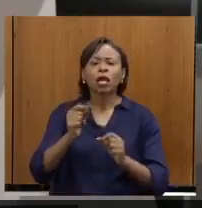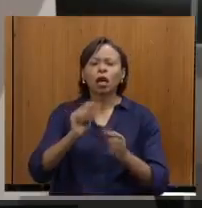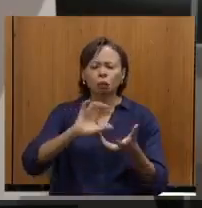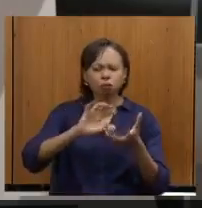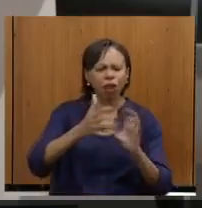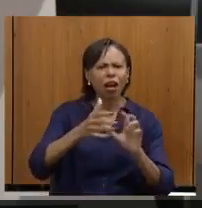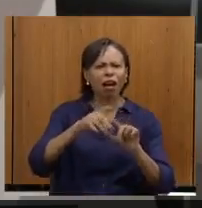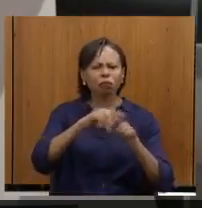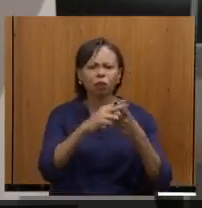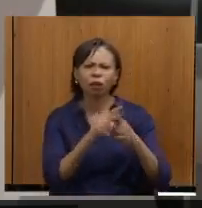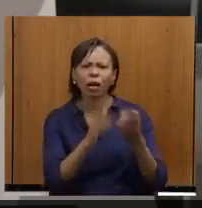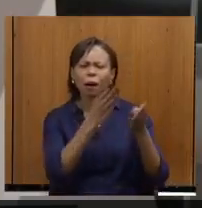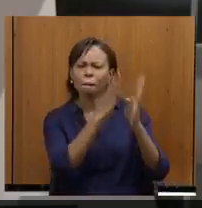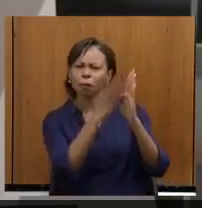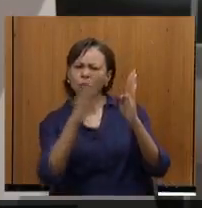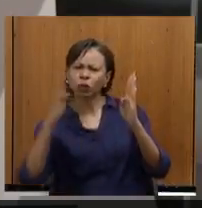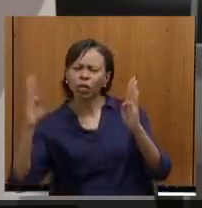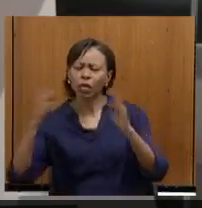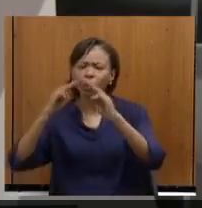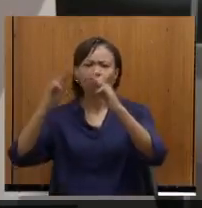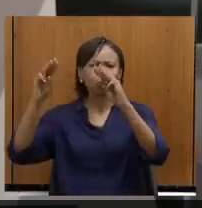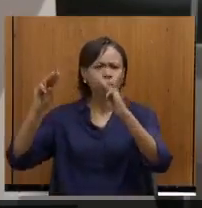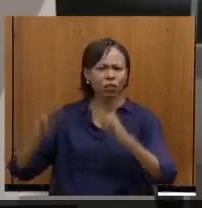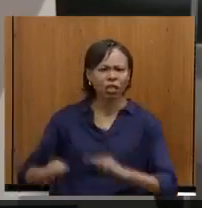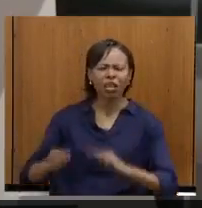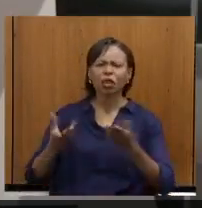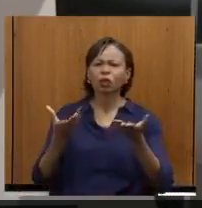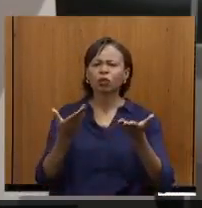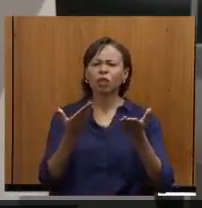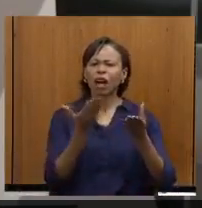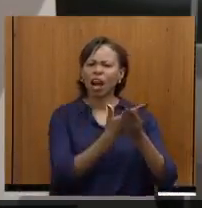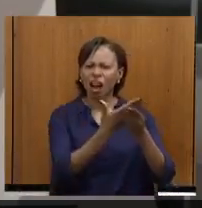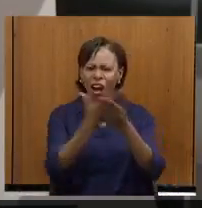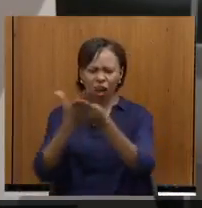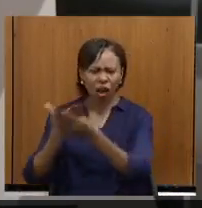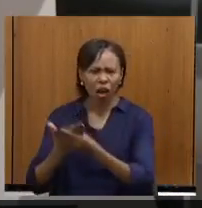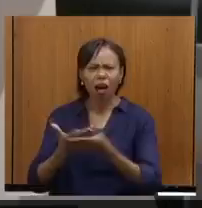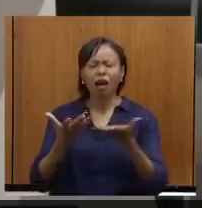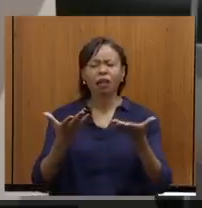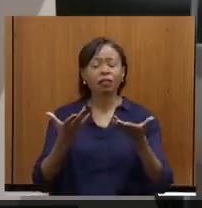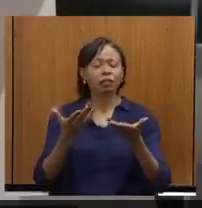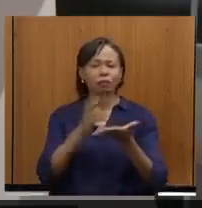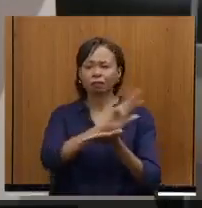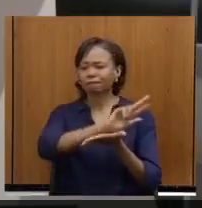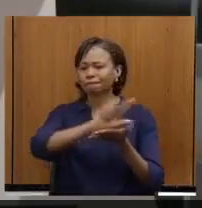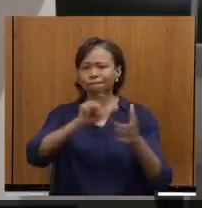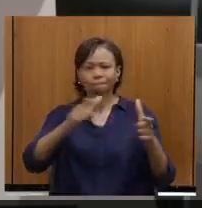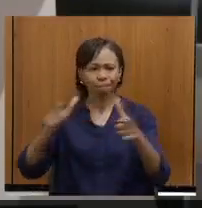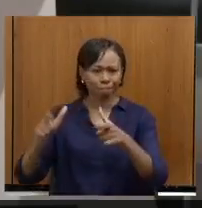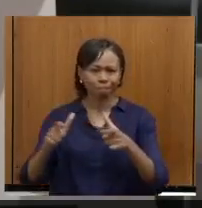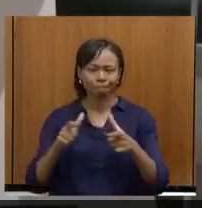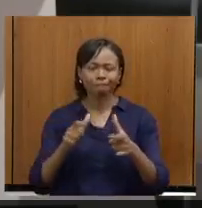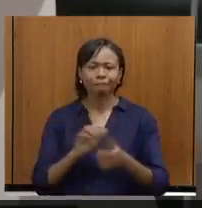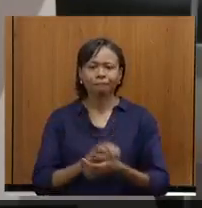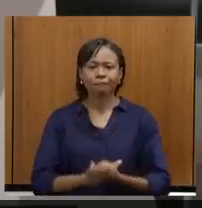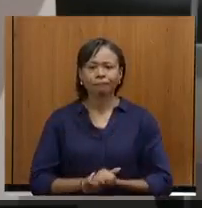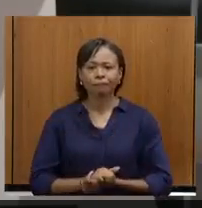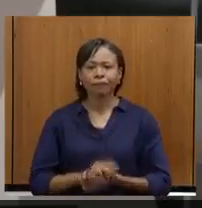museus, arquivos, os seus espaços. Pode passar. Quanto tempo que eu tenho?